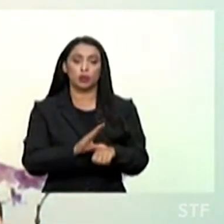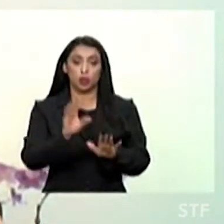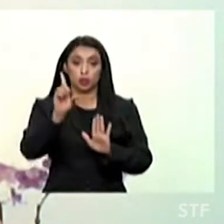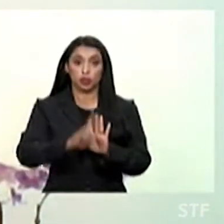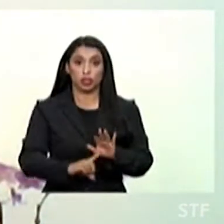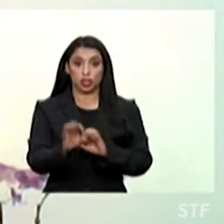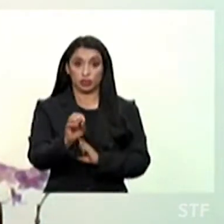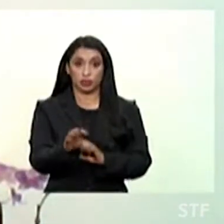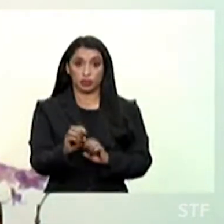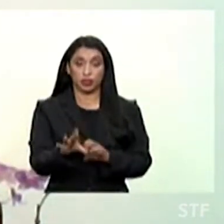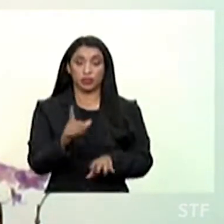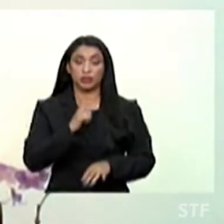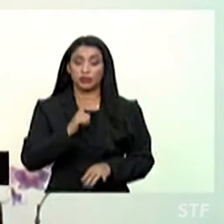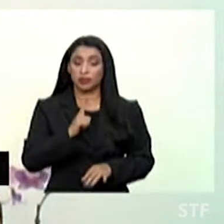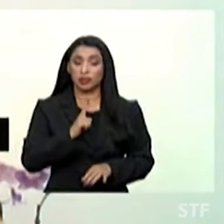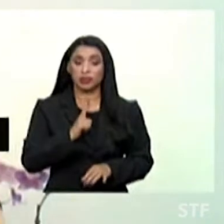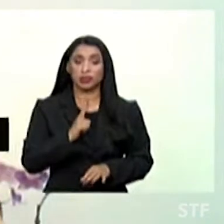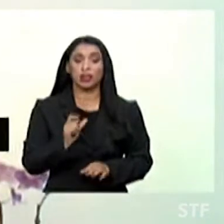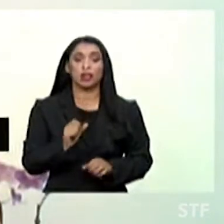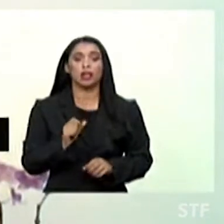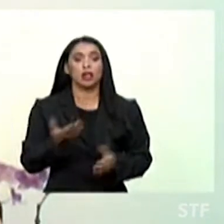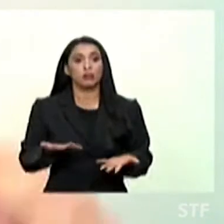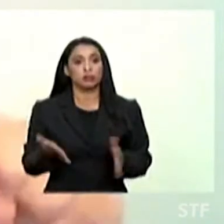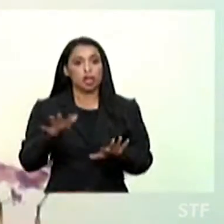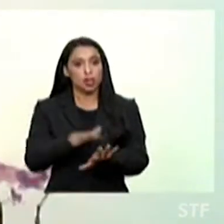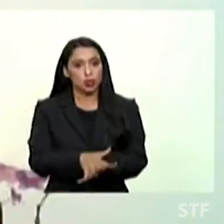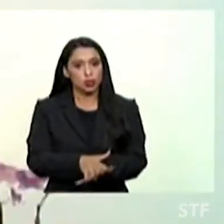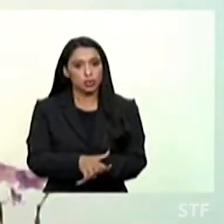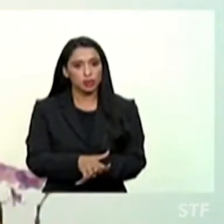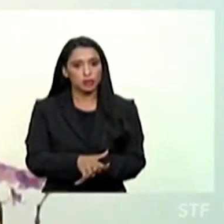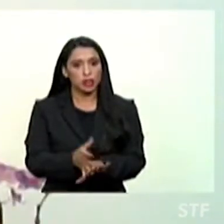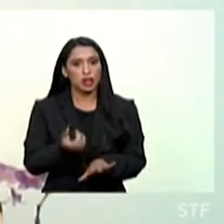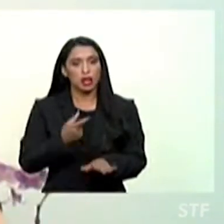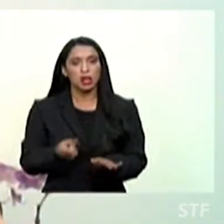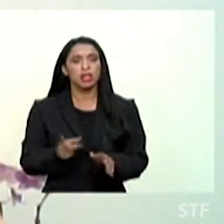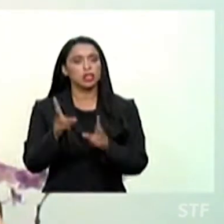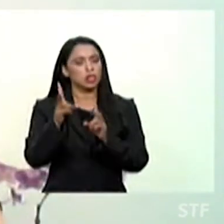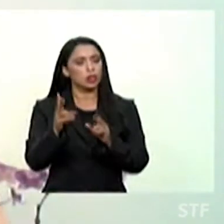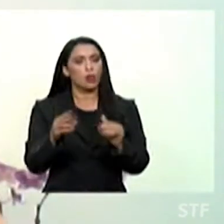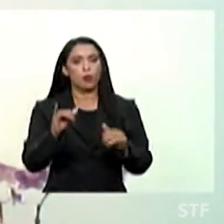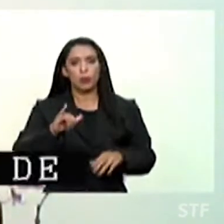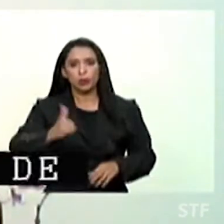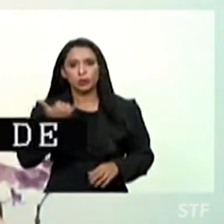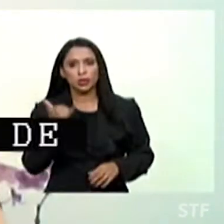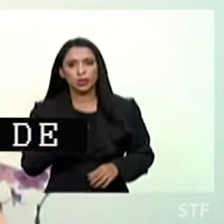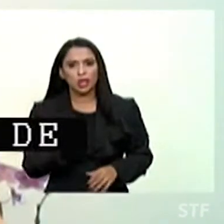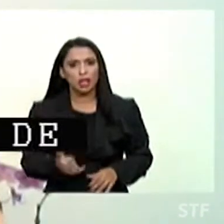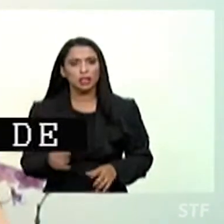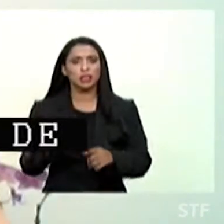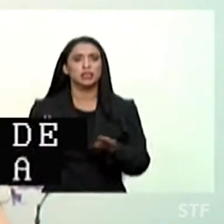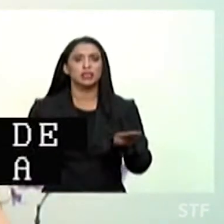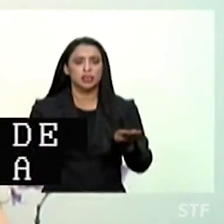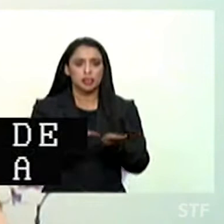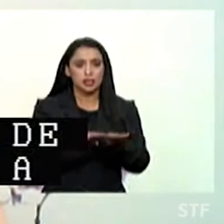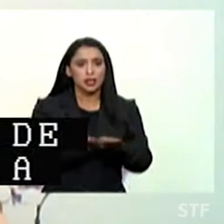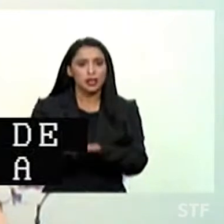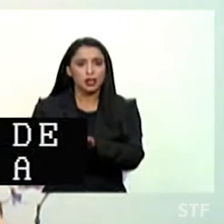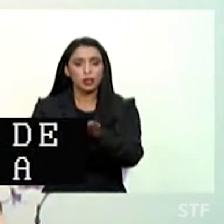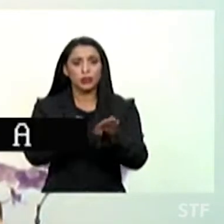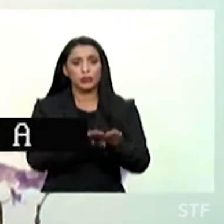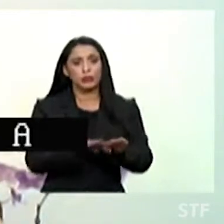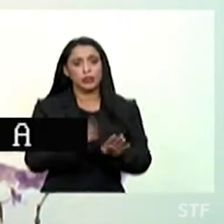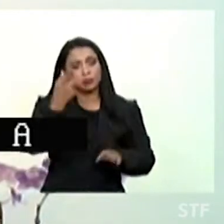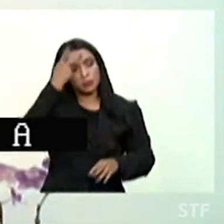educação deve ser exercido de maneira inclusiva, ou seja, em igualdade de oportunidades com as crianças sem deficiência. Para tanto, a